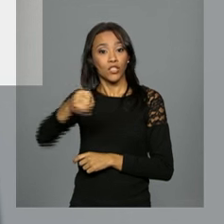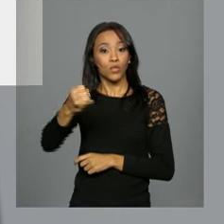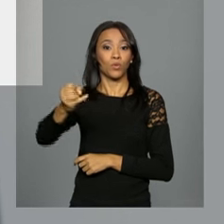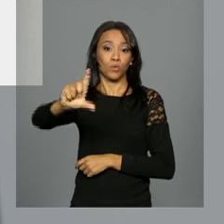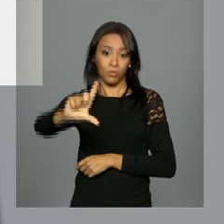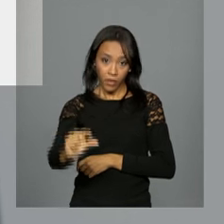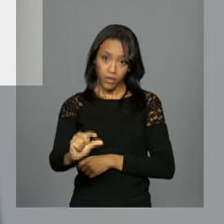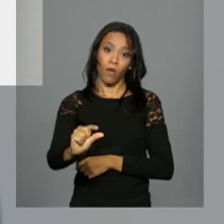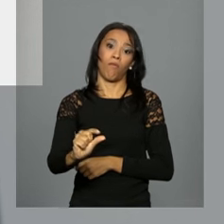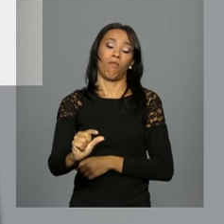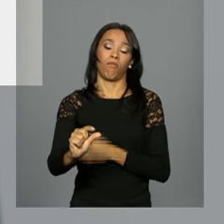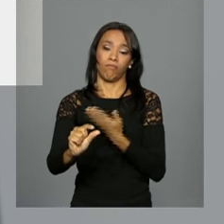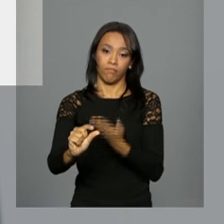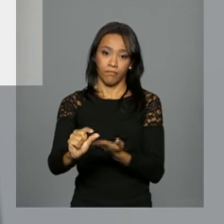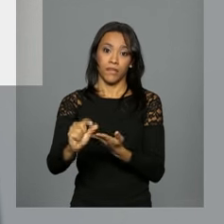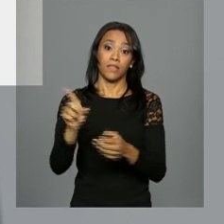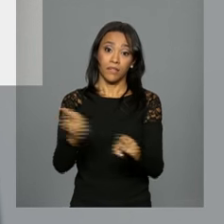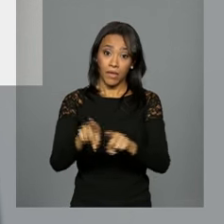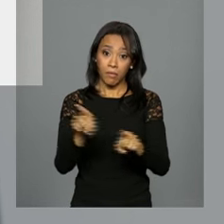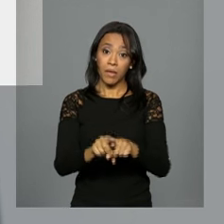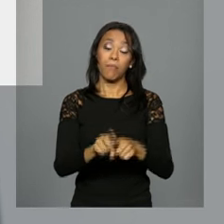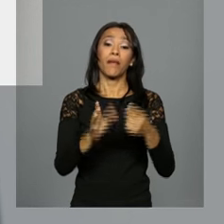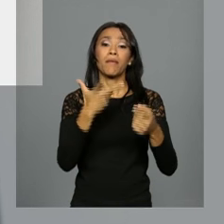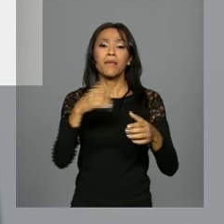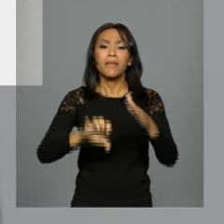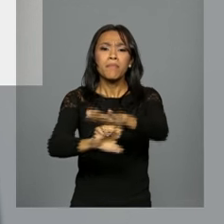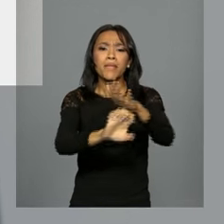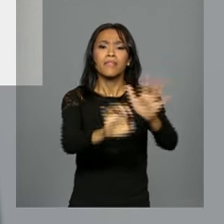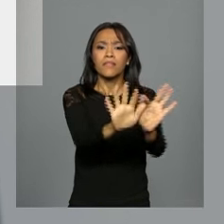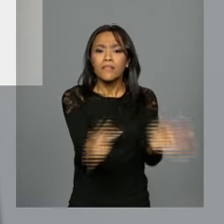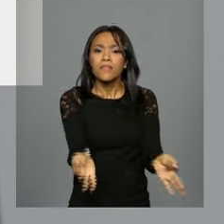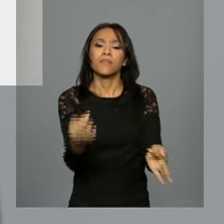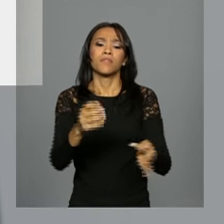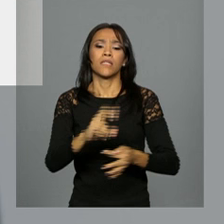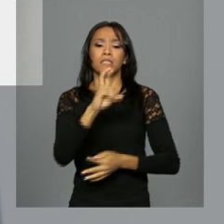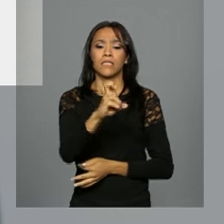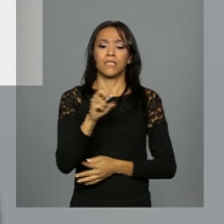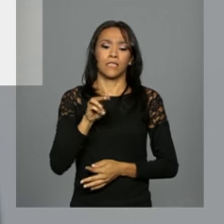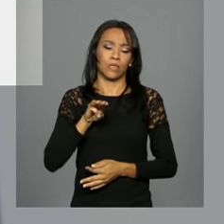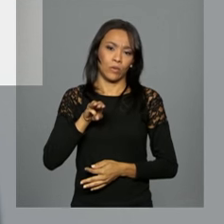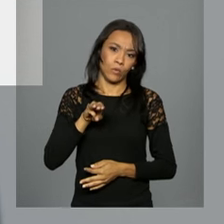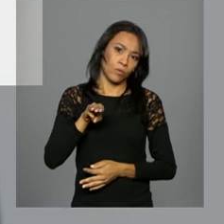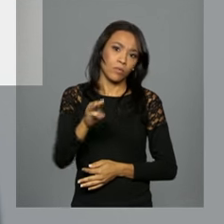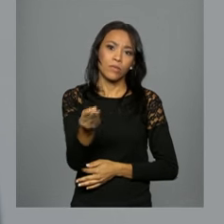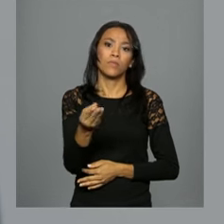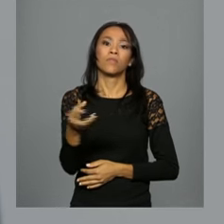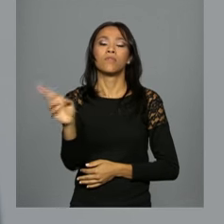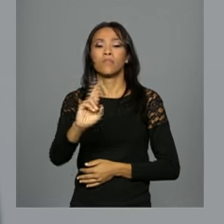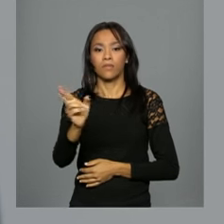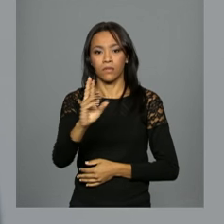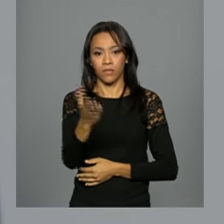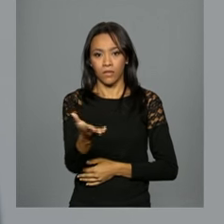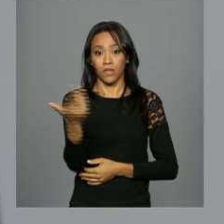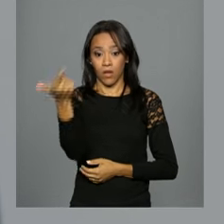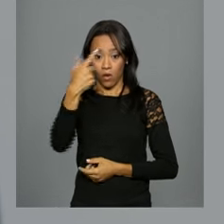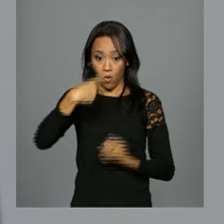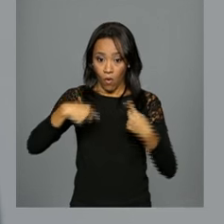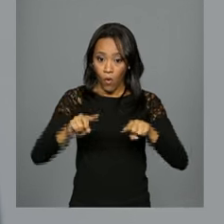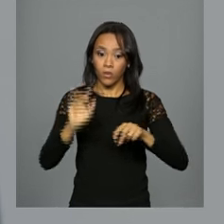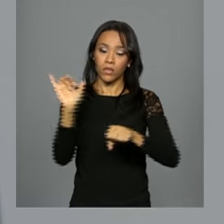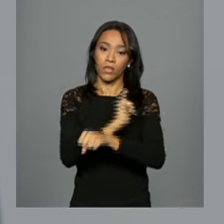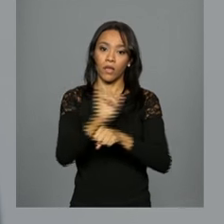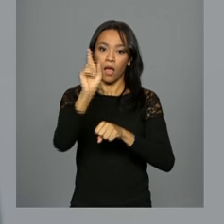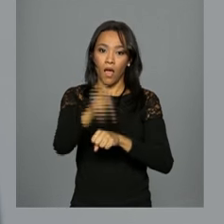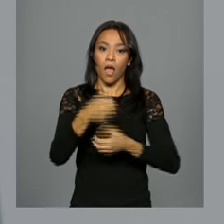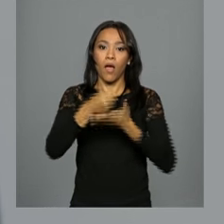empresa, menor taxa para micro e pequenas empresas. São 5 bilhões de reais para esses empréstimos. A segunda medida é um